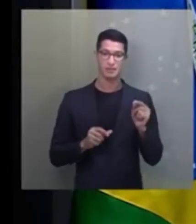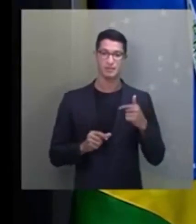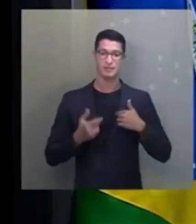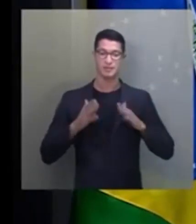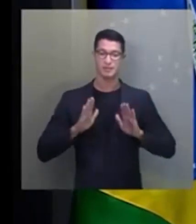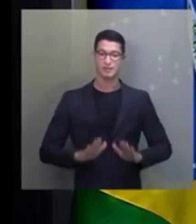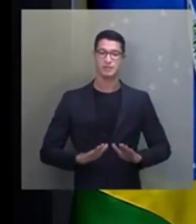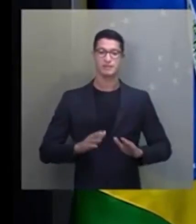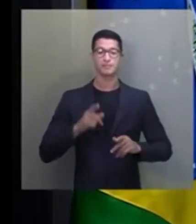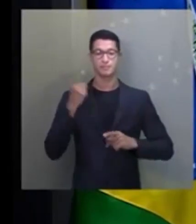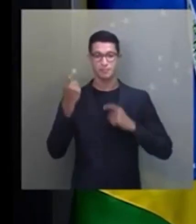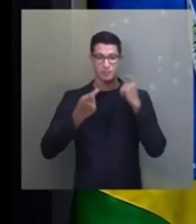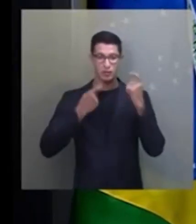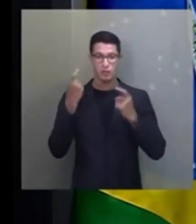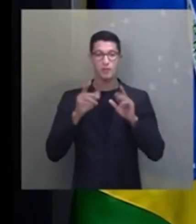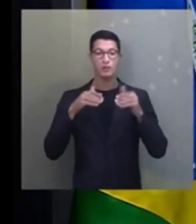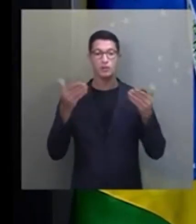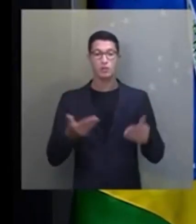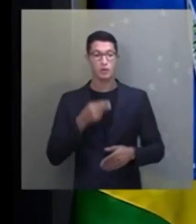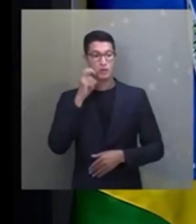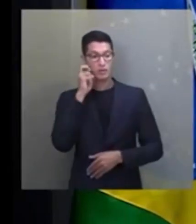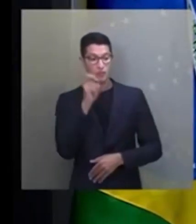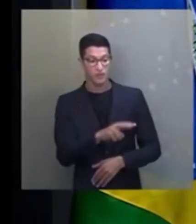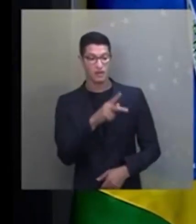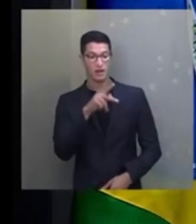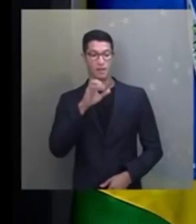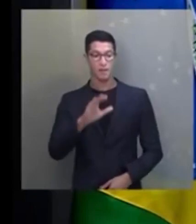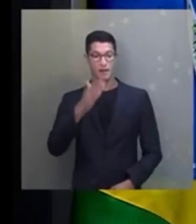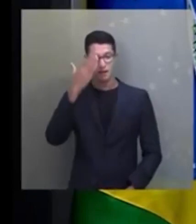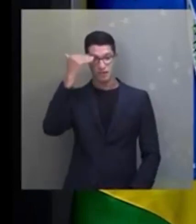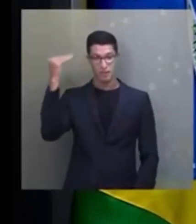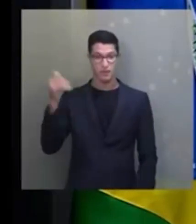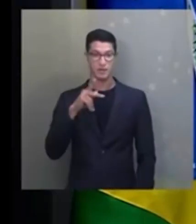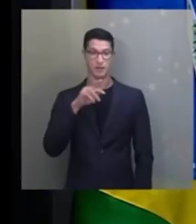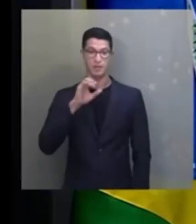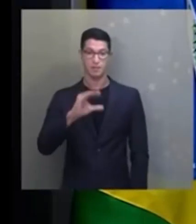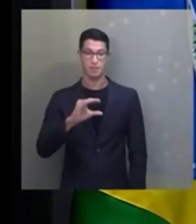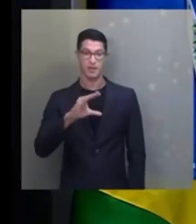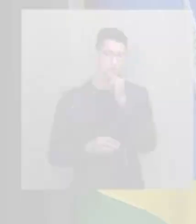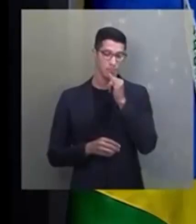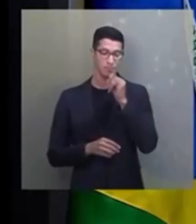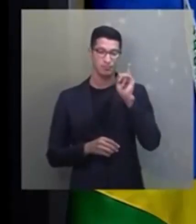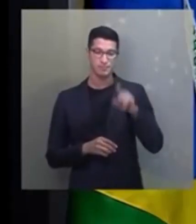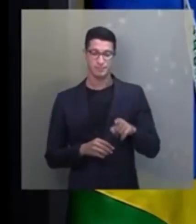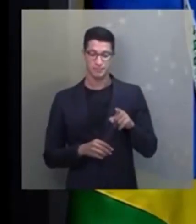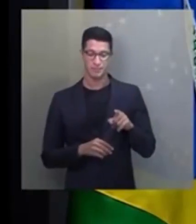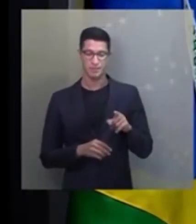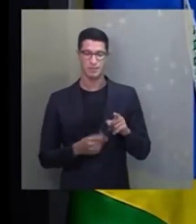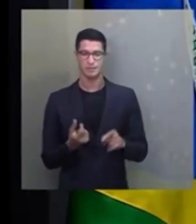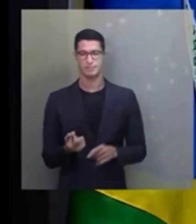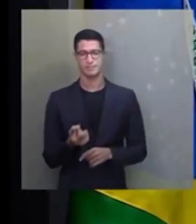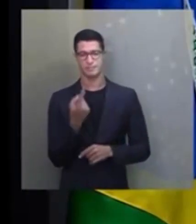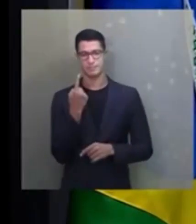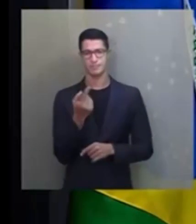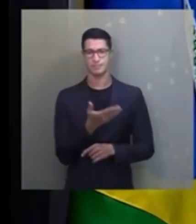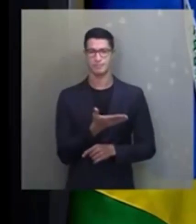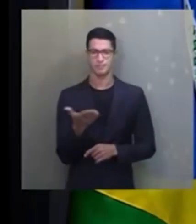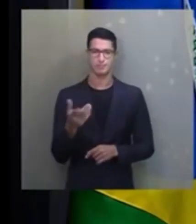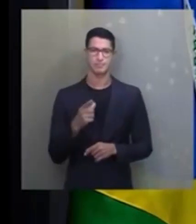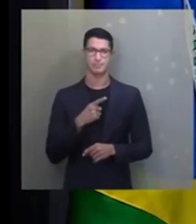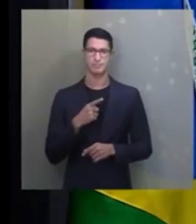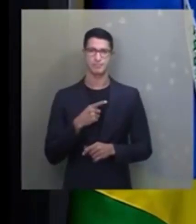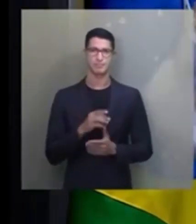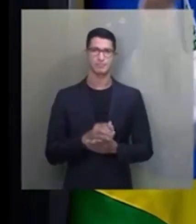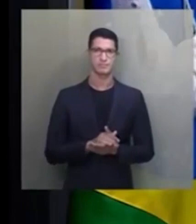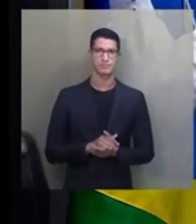Fiquei muito preocupada quando vi essa PEC, a famosa que chama PEC do Calote. É tão estranho você ver, você